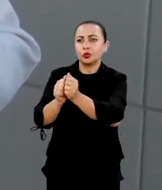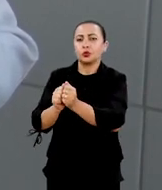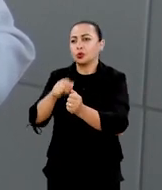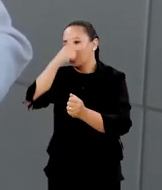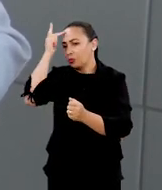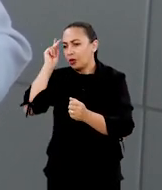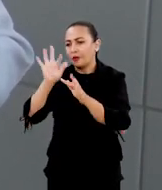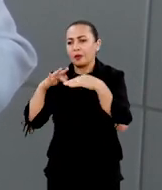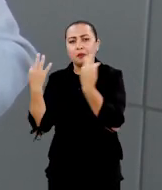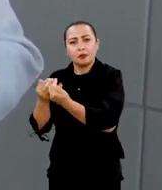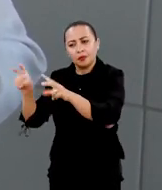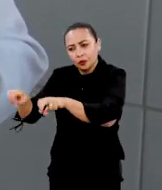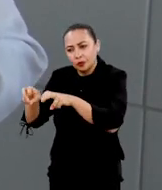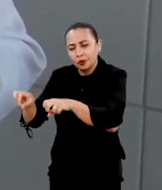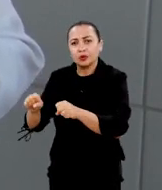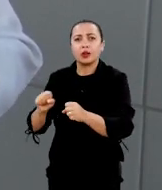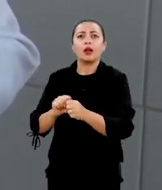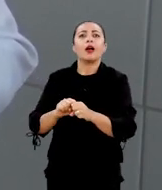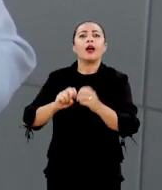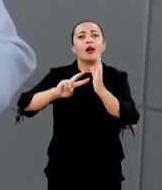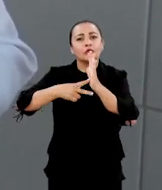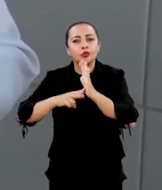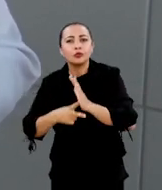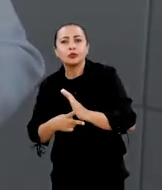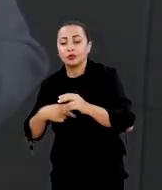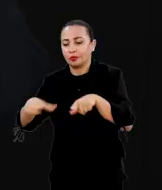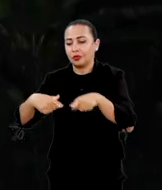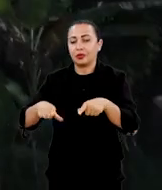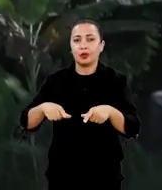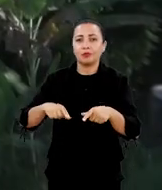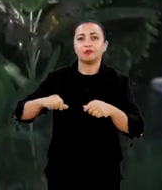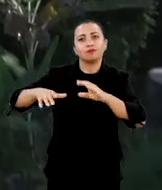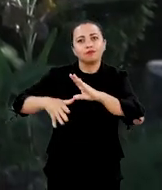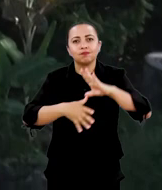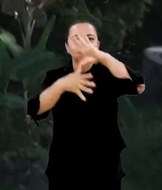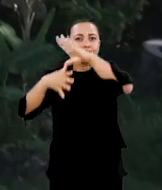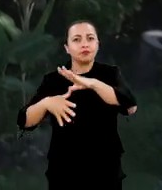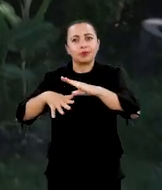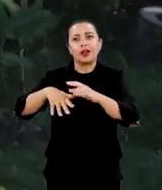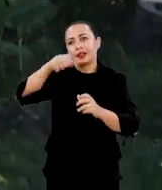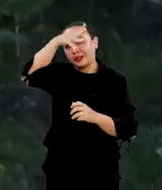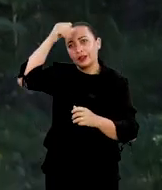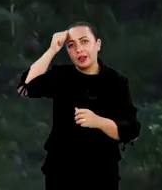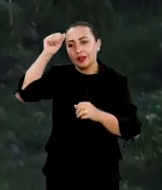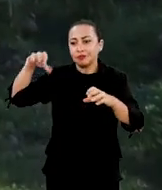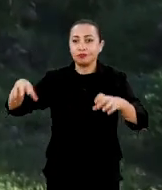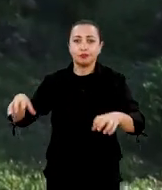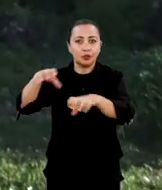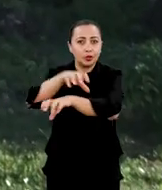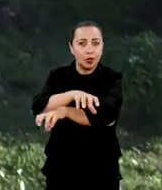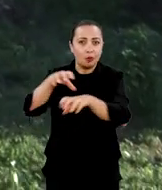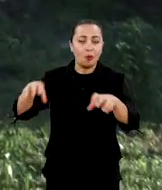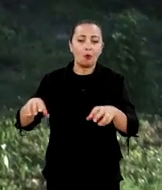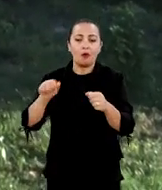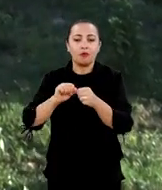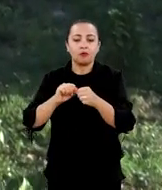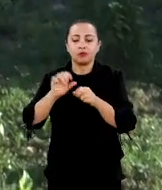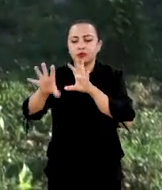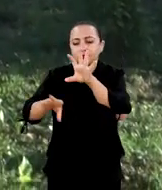os agricultores familiares, as associações que trabalham na Mata Atlântica, que trabalham na Cabruca,